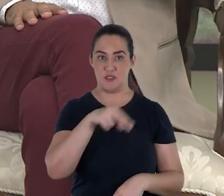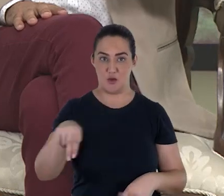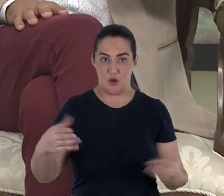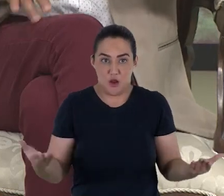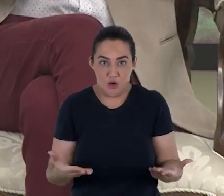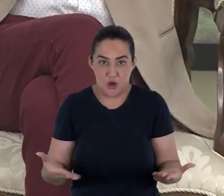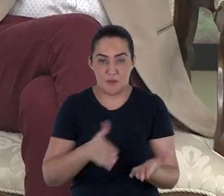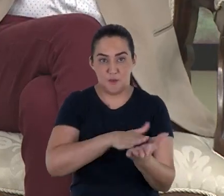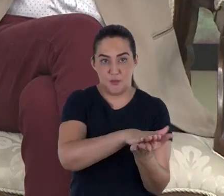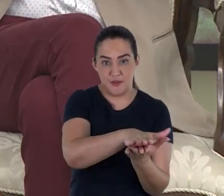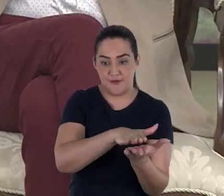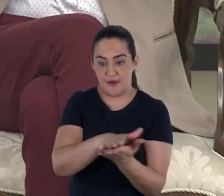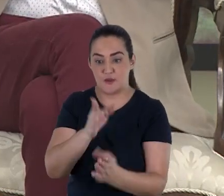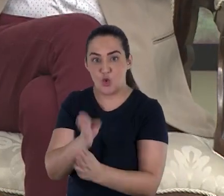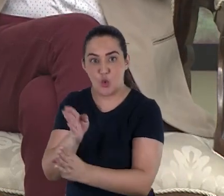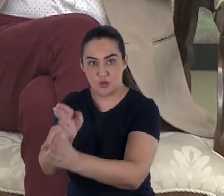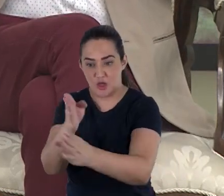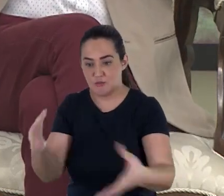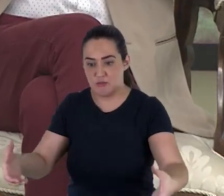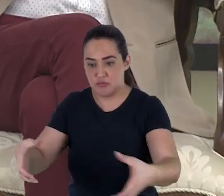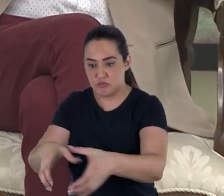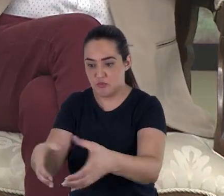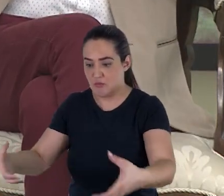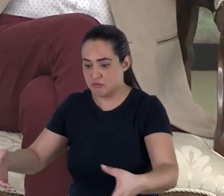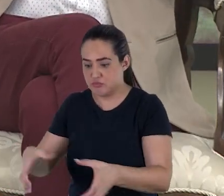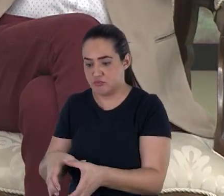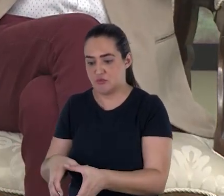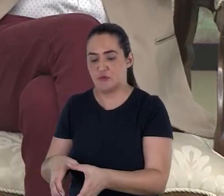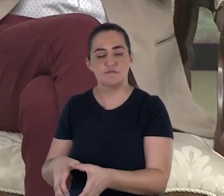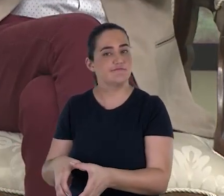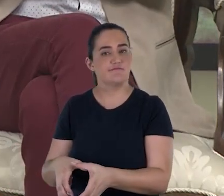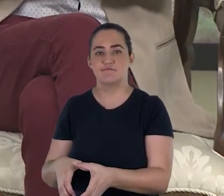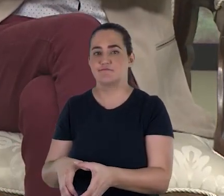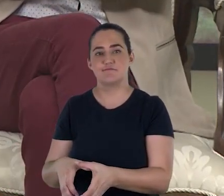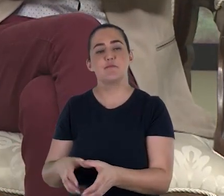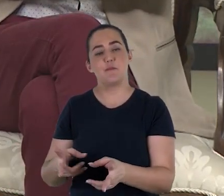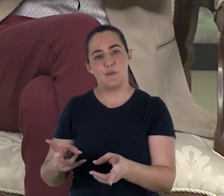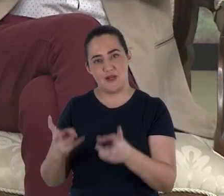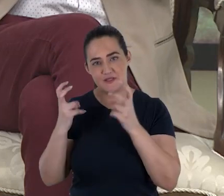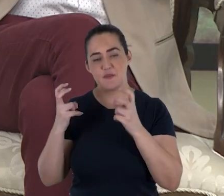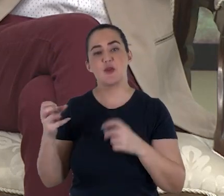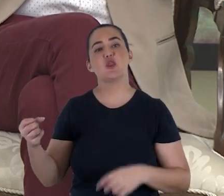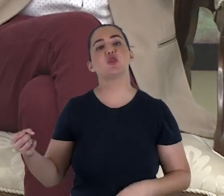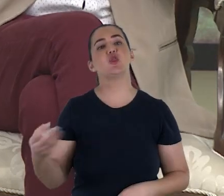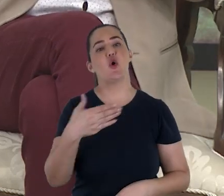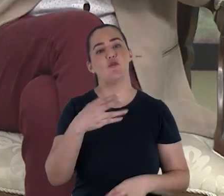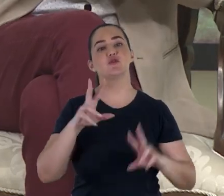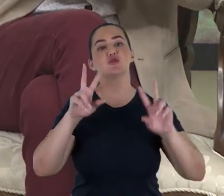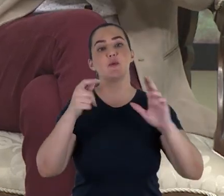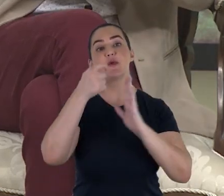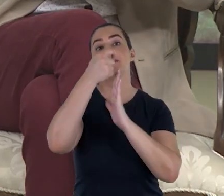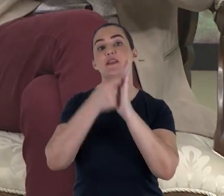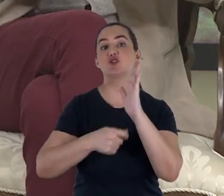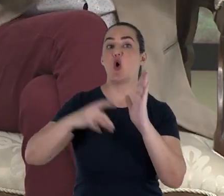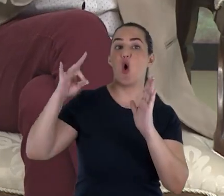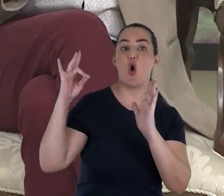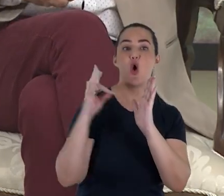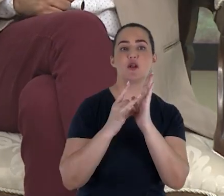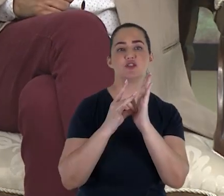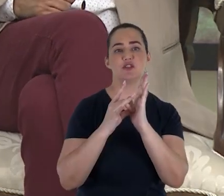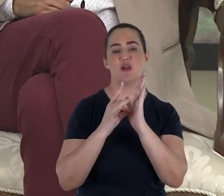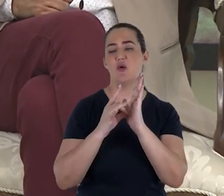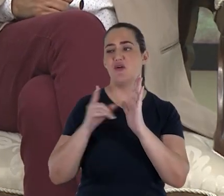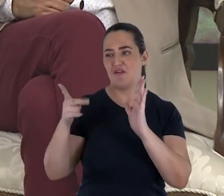agora publicados, que foram encontrados em Qumran, parecem lançar uma nova luz importante sobre a questão do texto original de Daniel